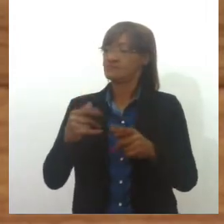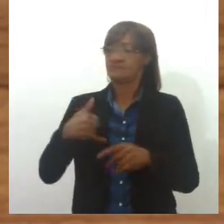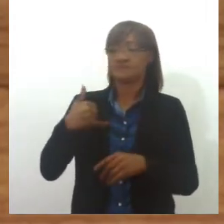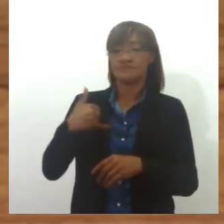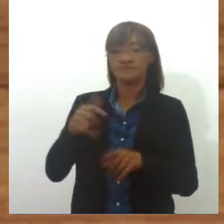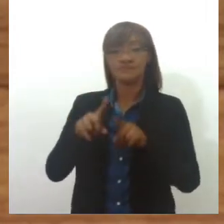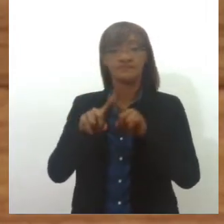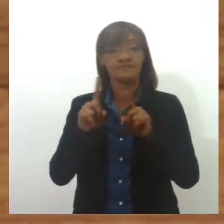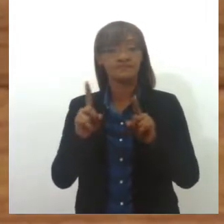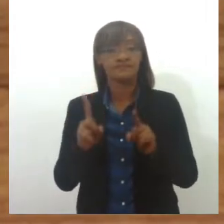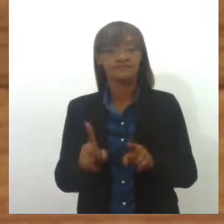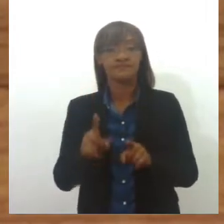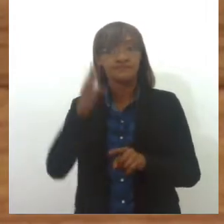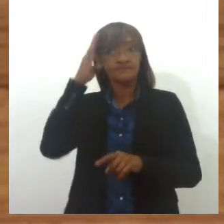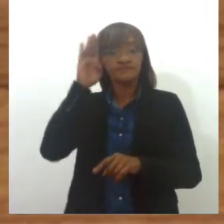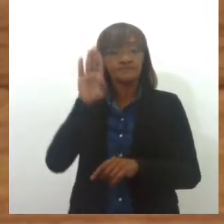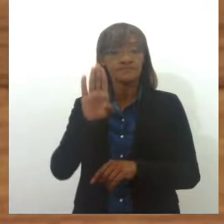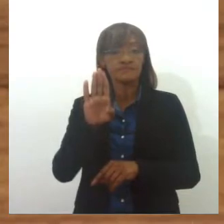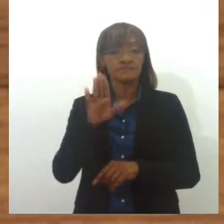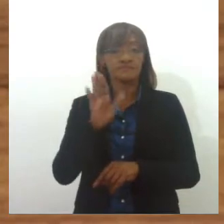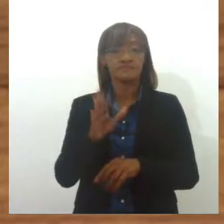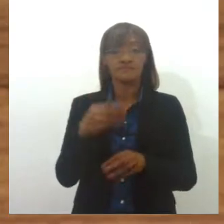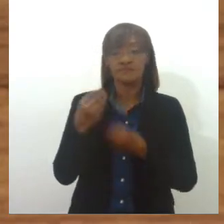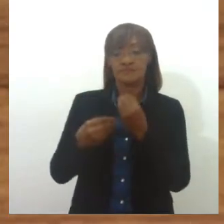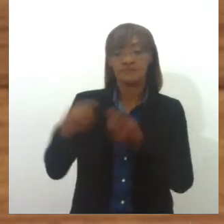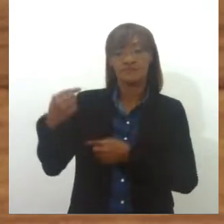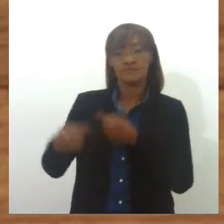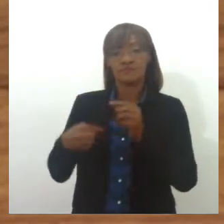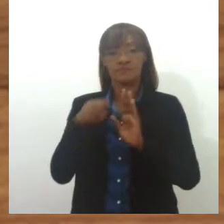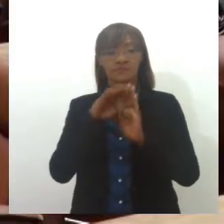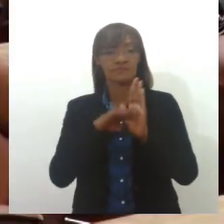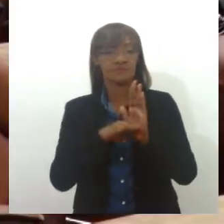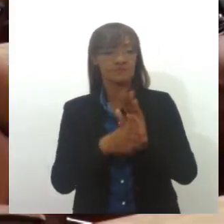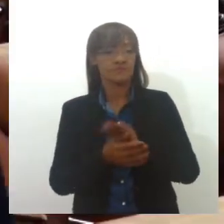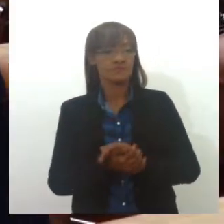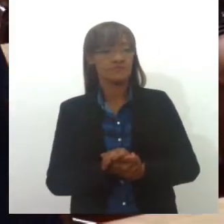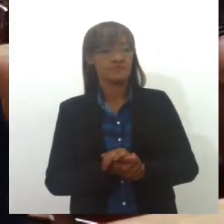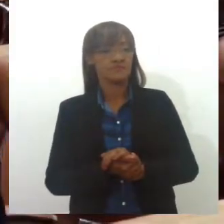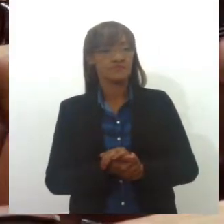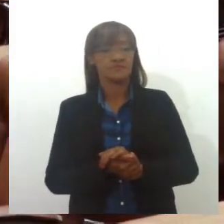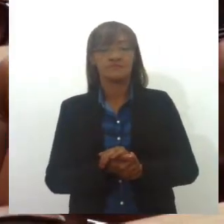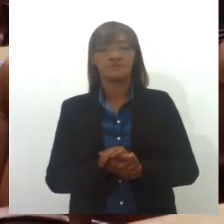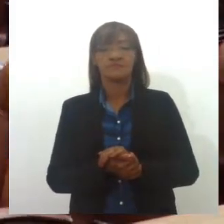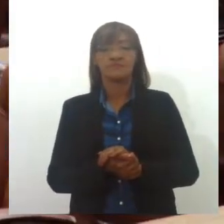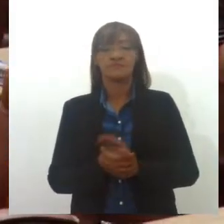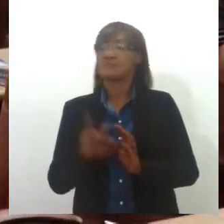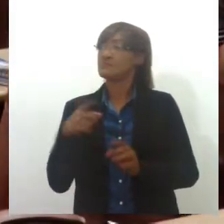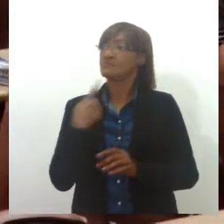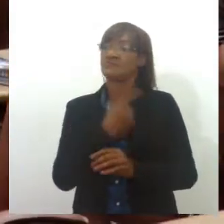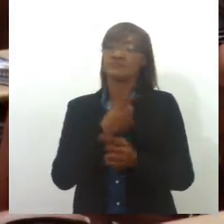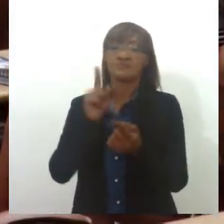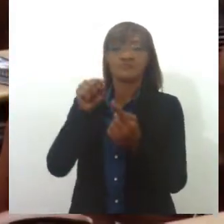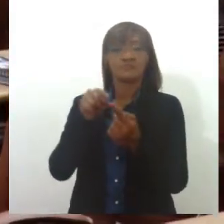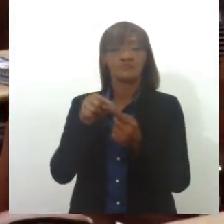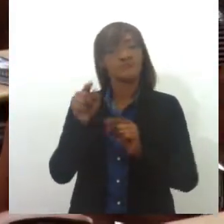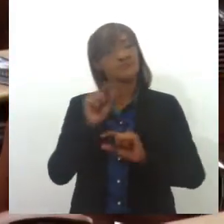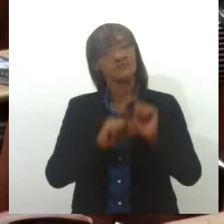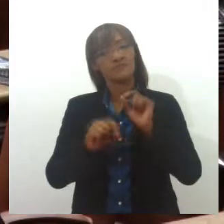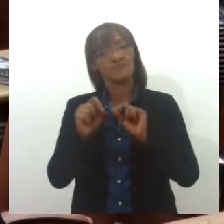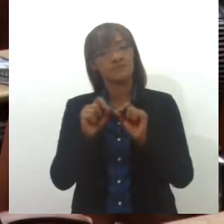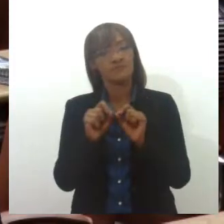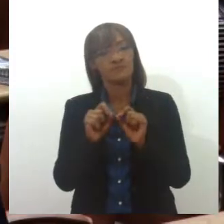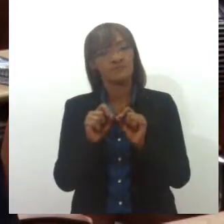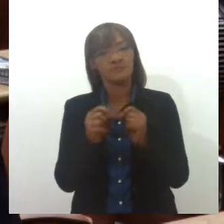principalmente através da criação de políticas públicas de enfrentamento. A nossa ideia e o objetivo fundamental é não